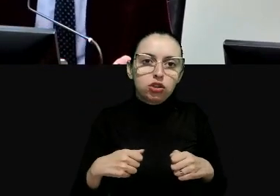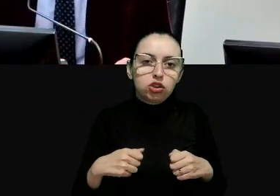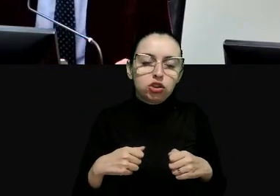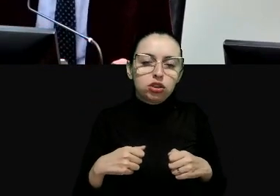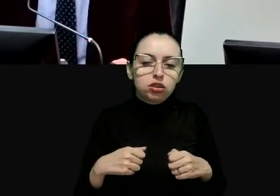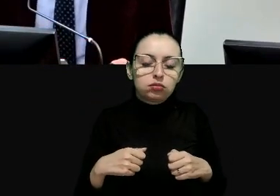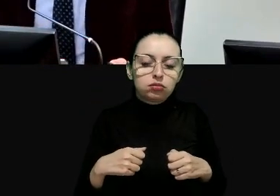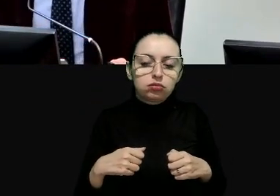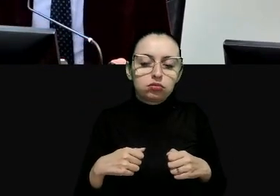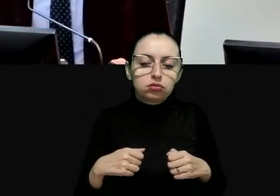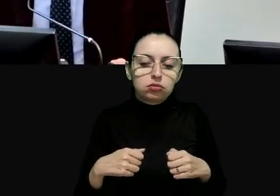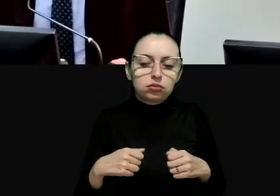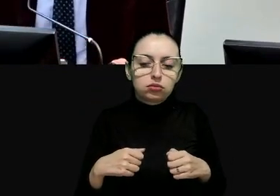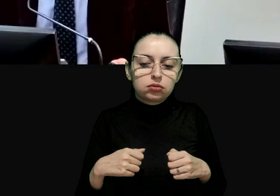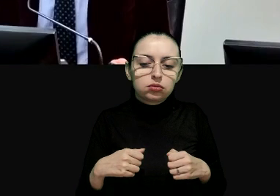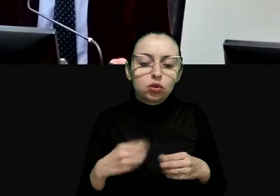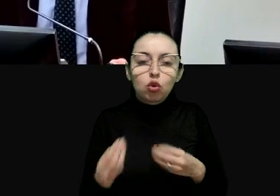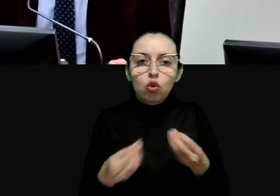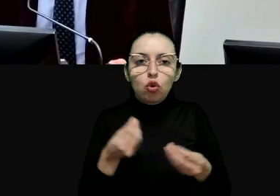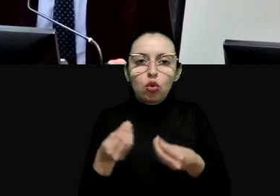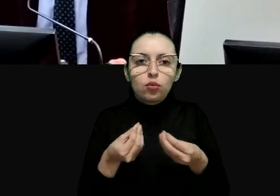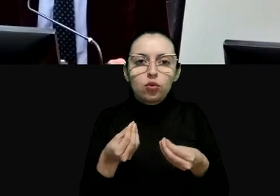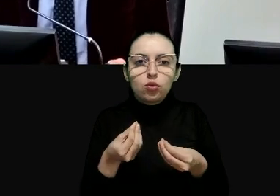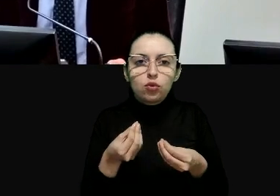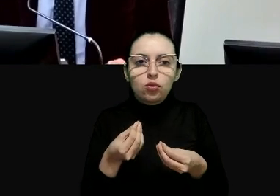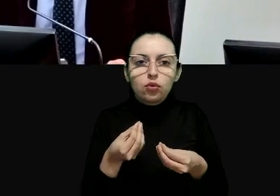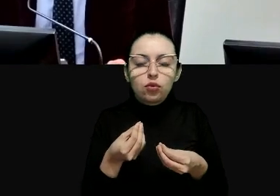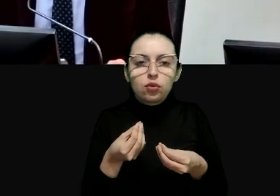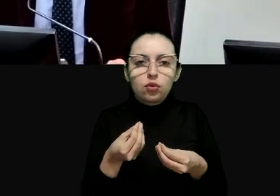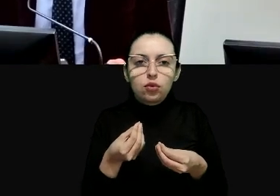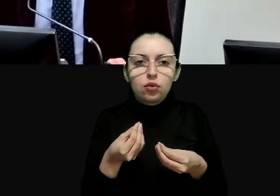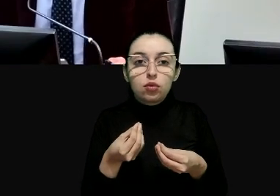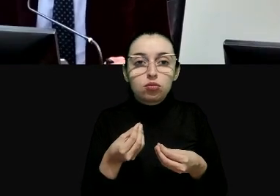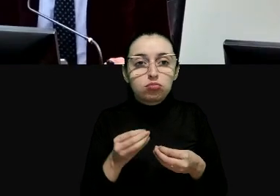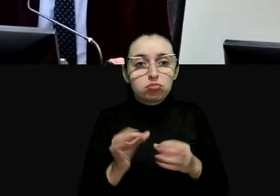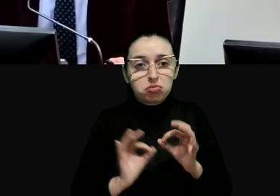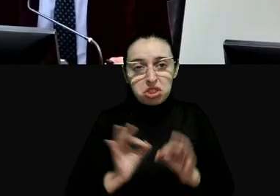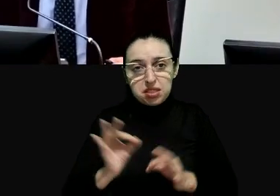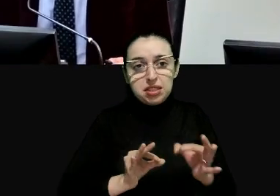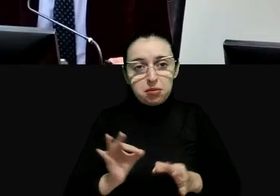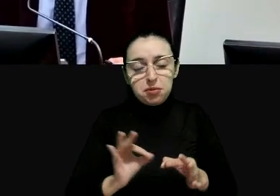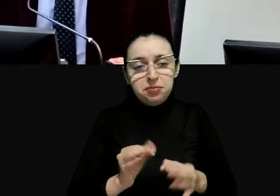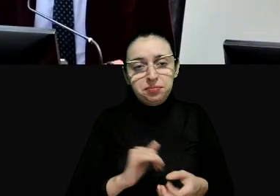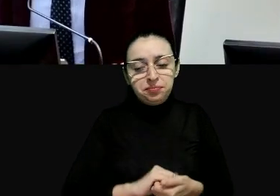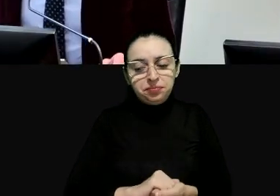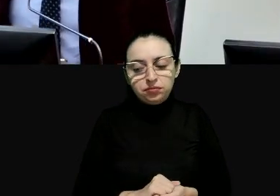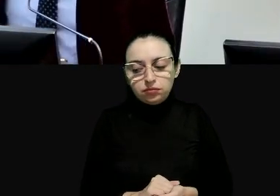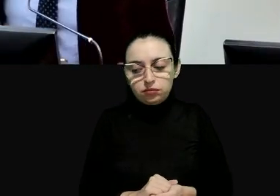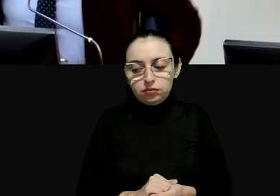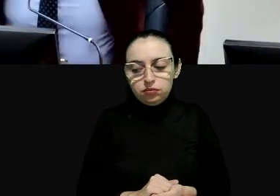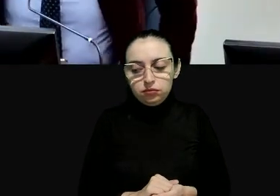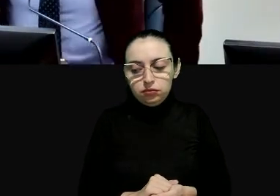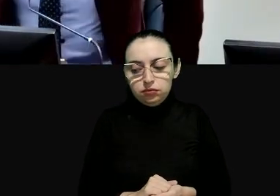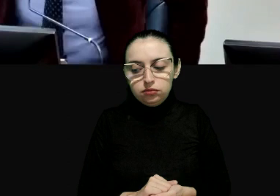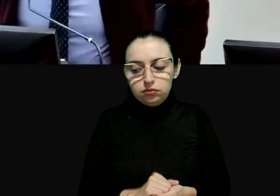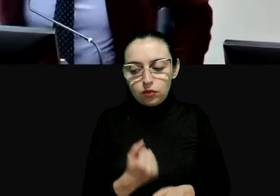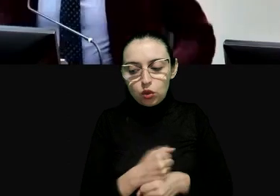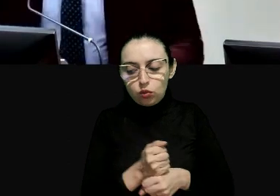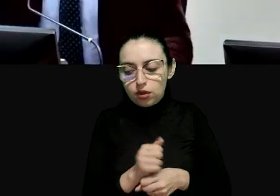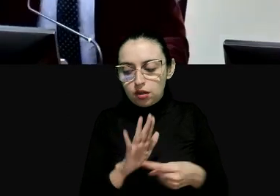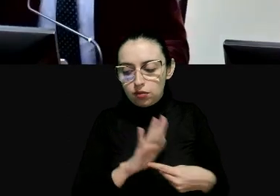estão vistos como déficit sistêmico bom